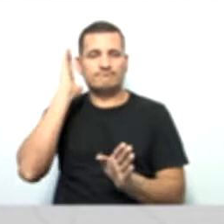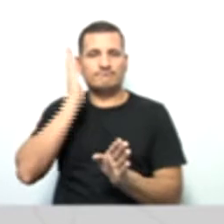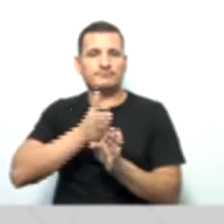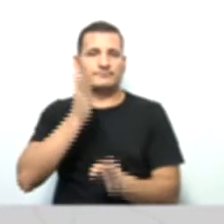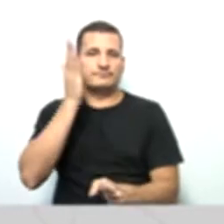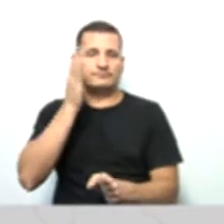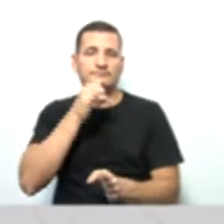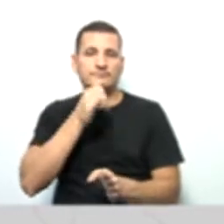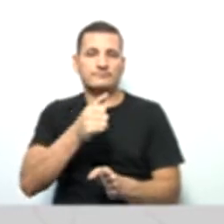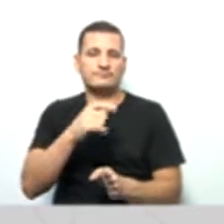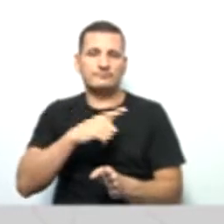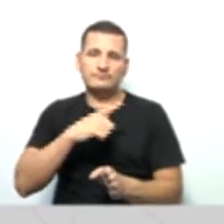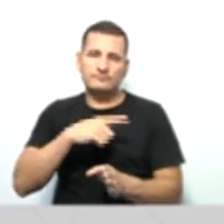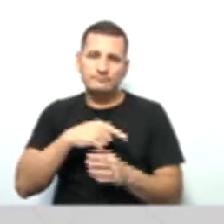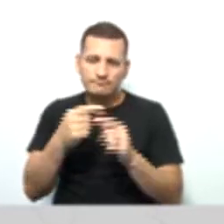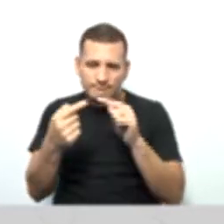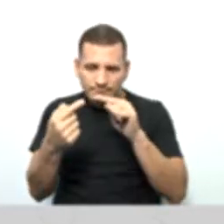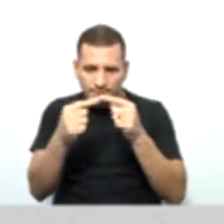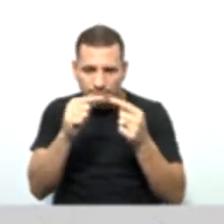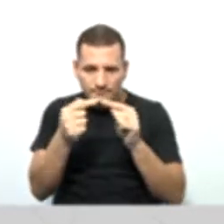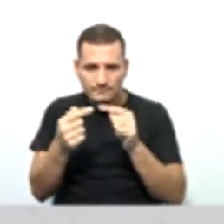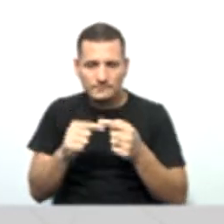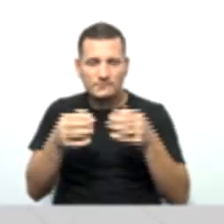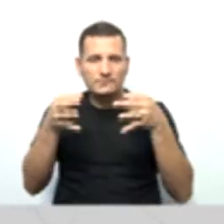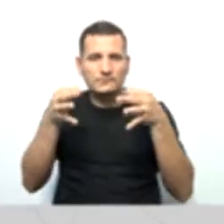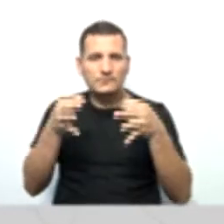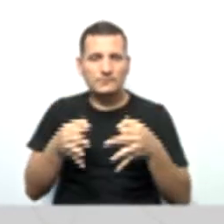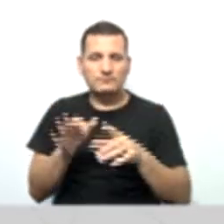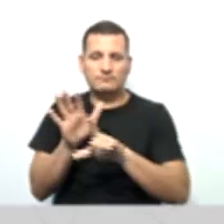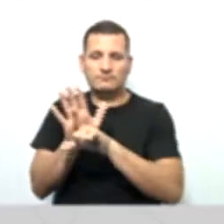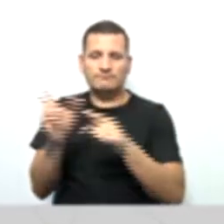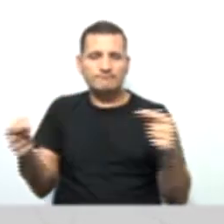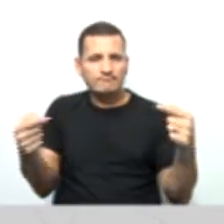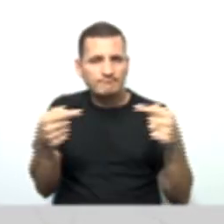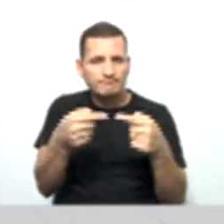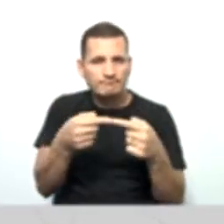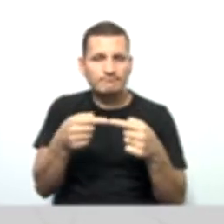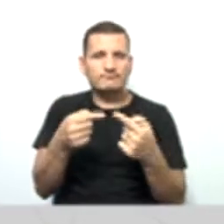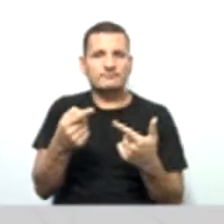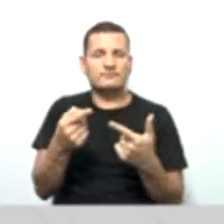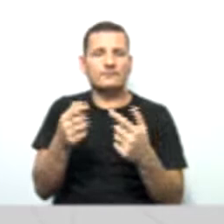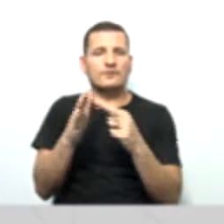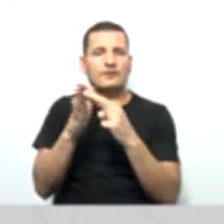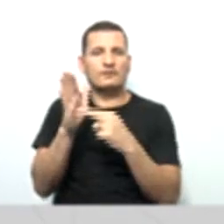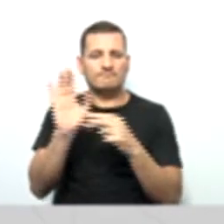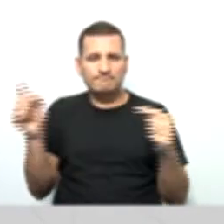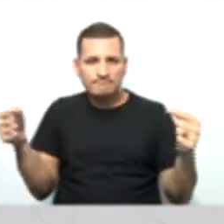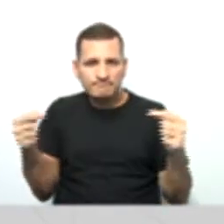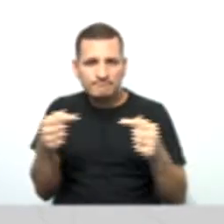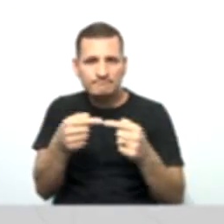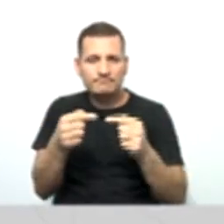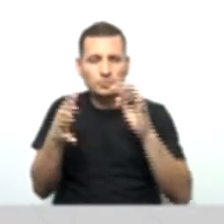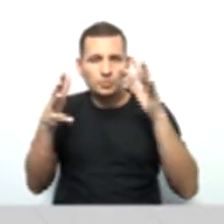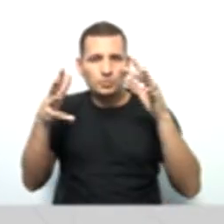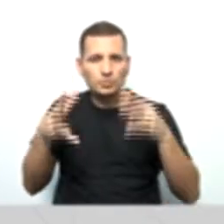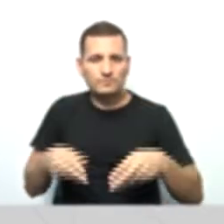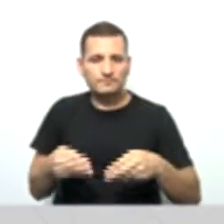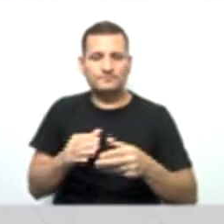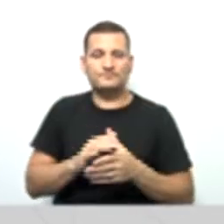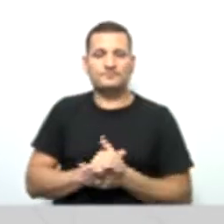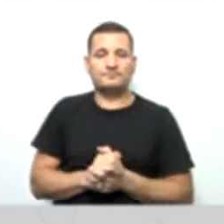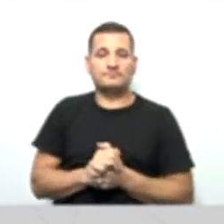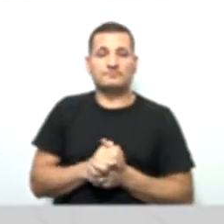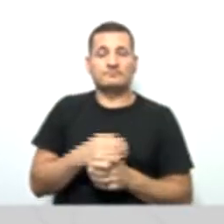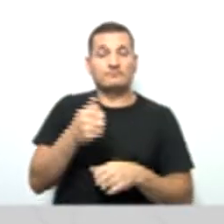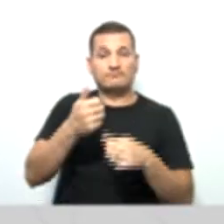tudo de acordo com o que a lei pede, com as normas, se está tudo certinho. Avaliar as formas de